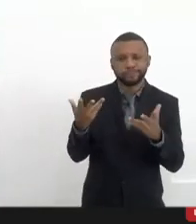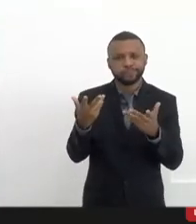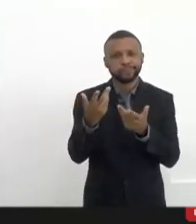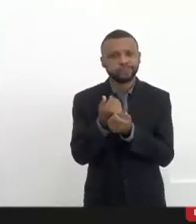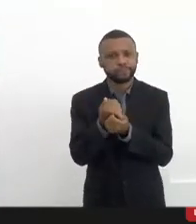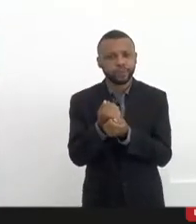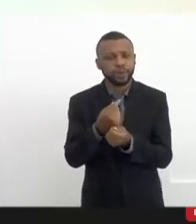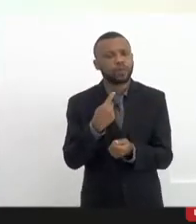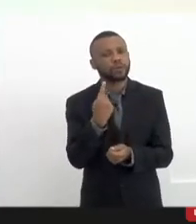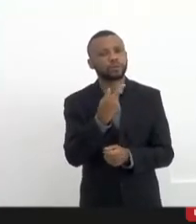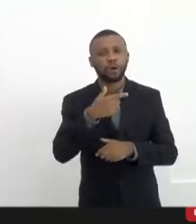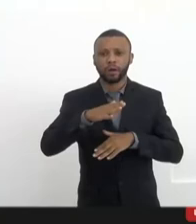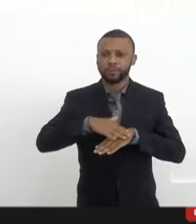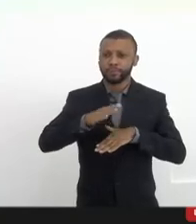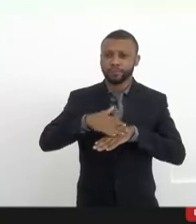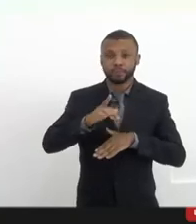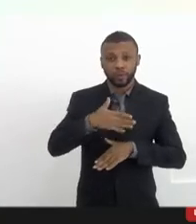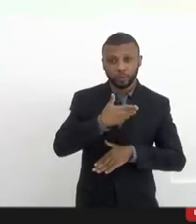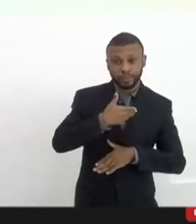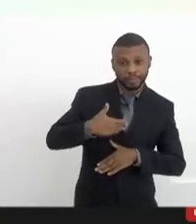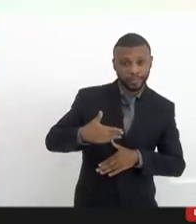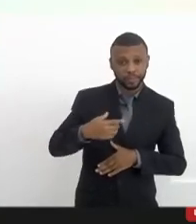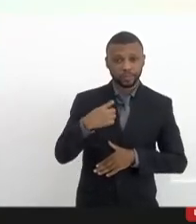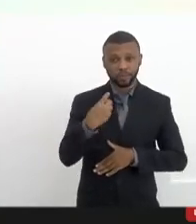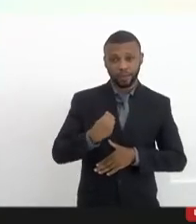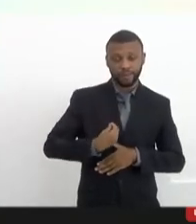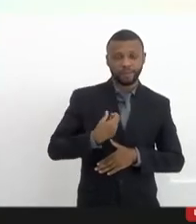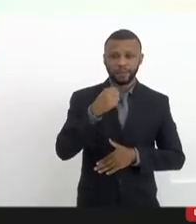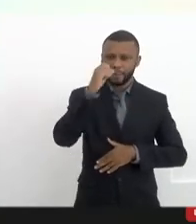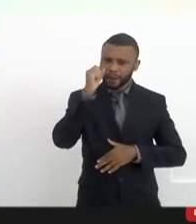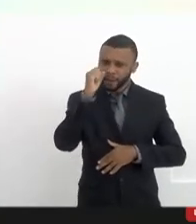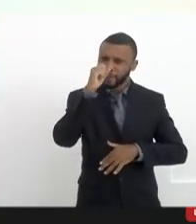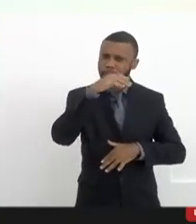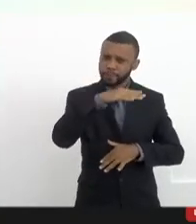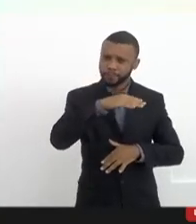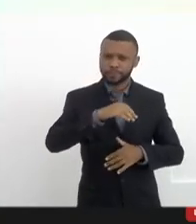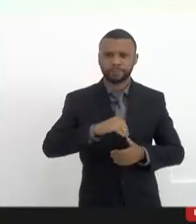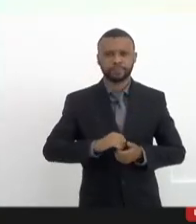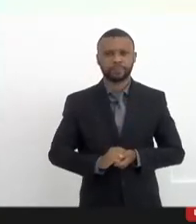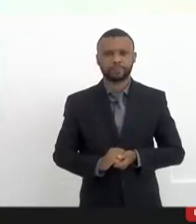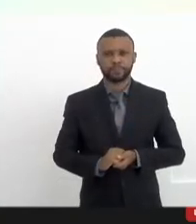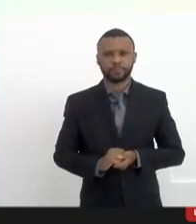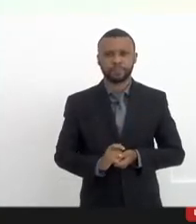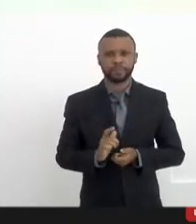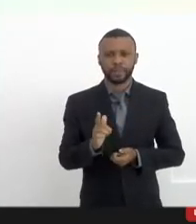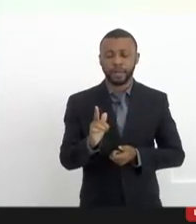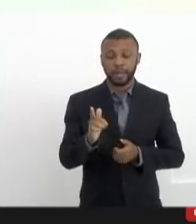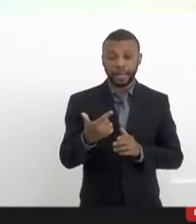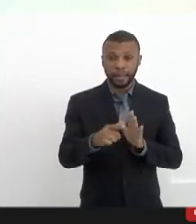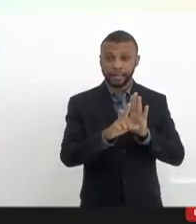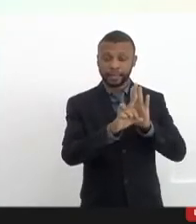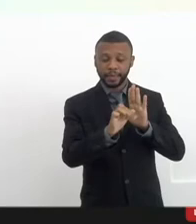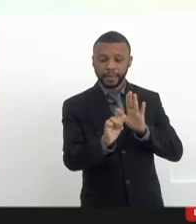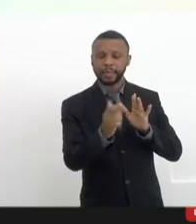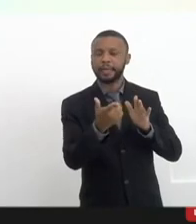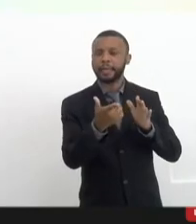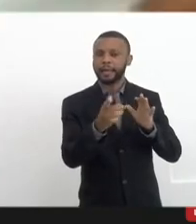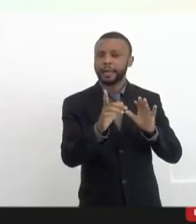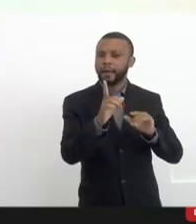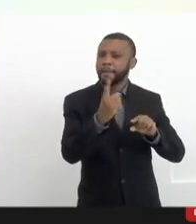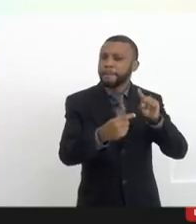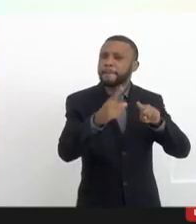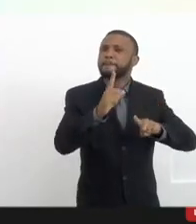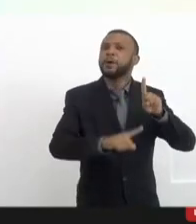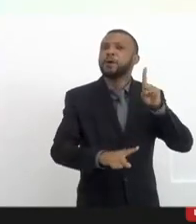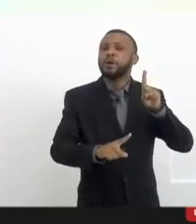Estado que nós vivemos, pela barbárie que nós vivemos. Ela é muito avançada, entendeu? Porque